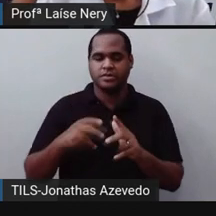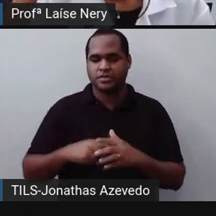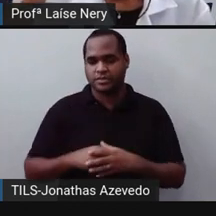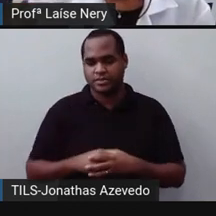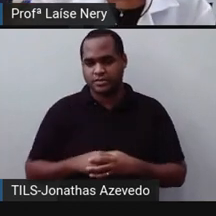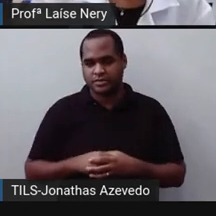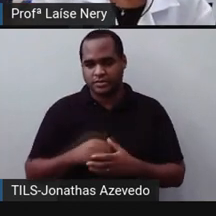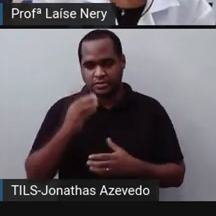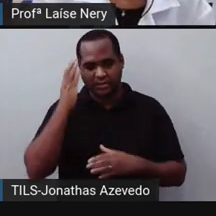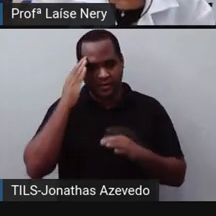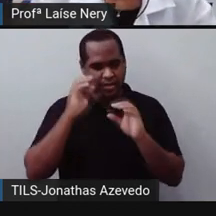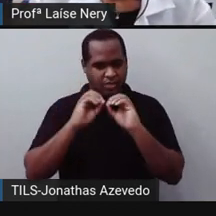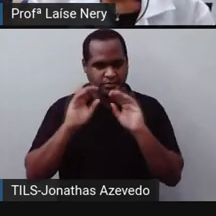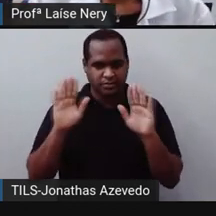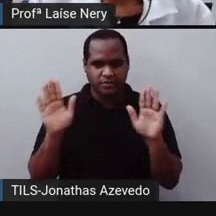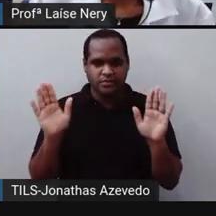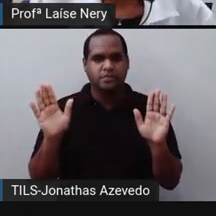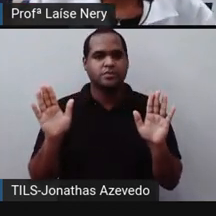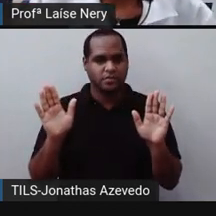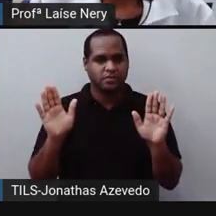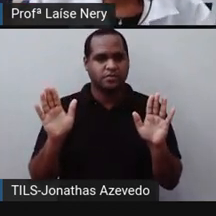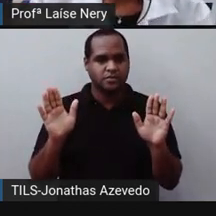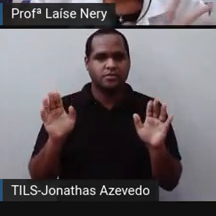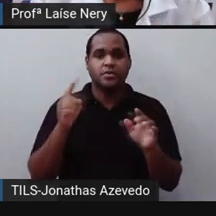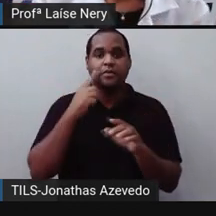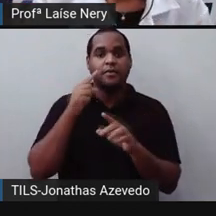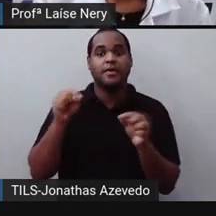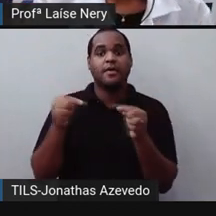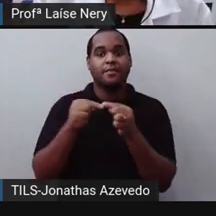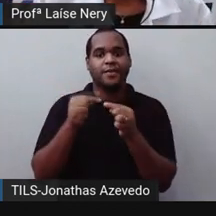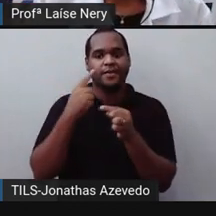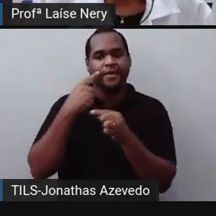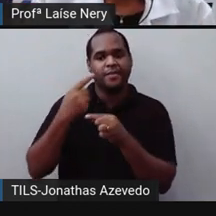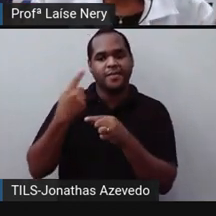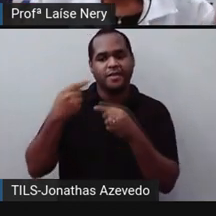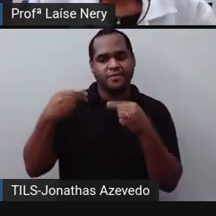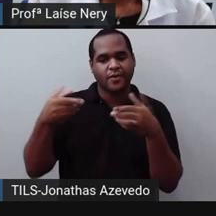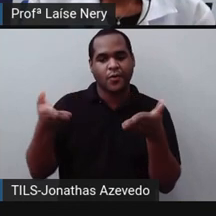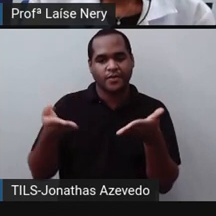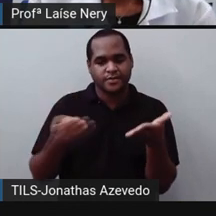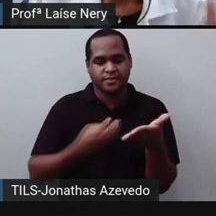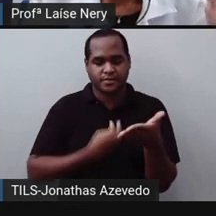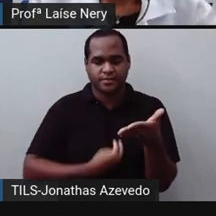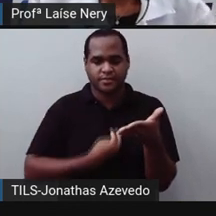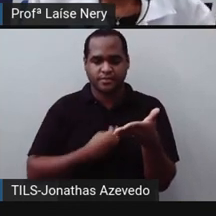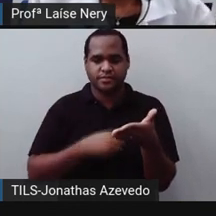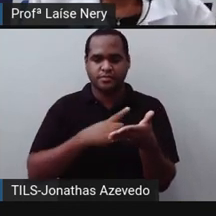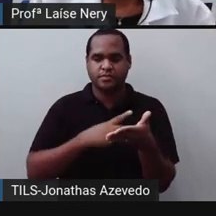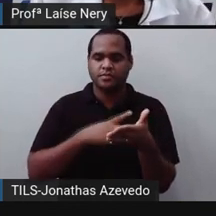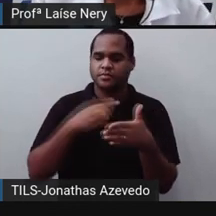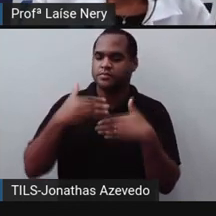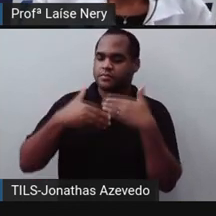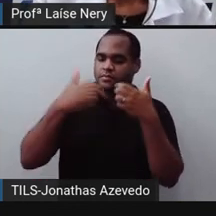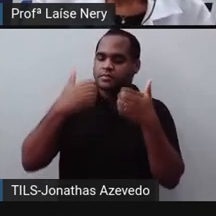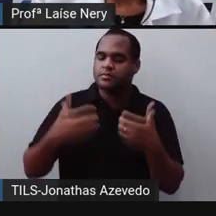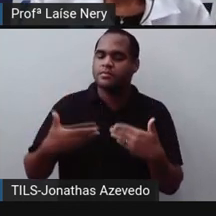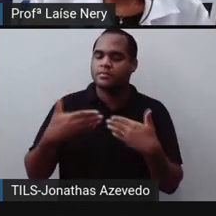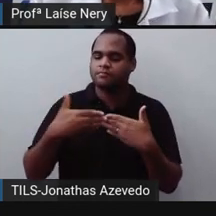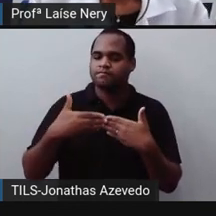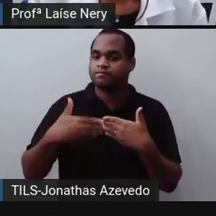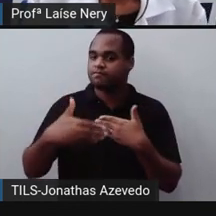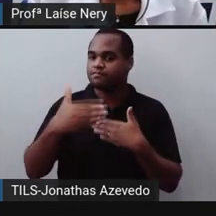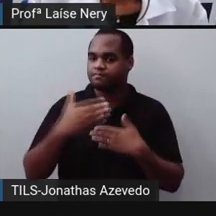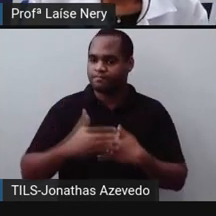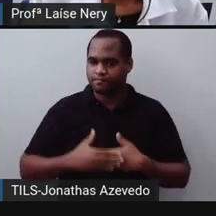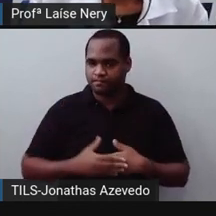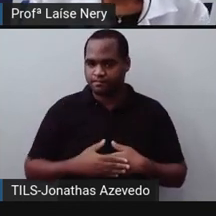Então, gente, essa daí foi o nosso primeiro desafio de hoje. Mas vamos seguir em frente, porque